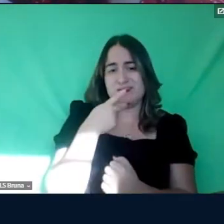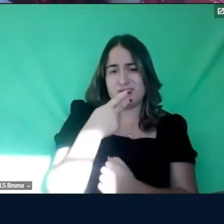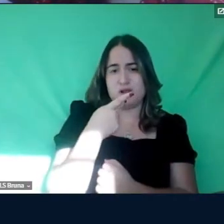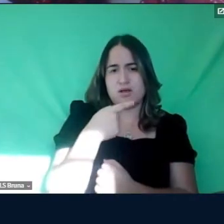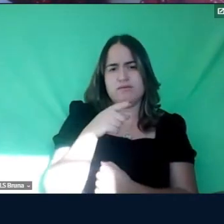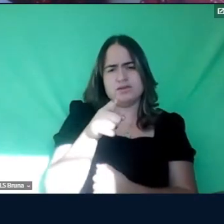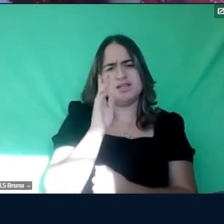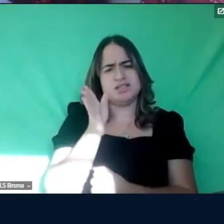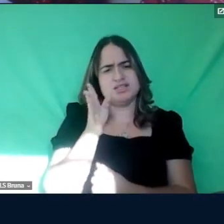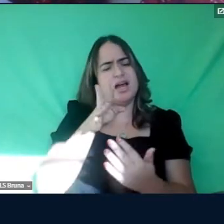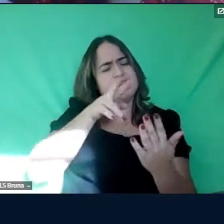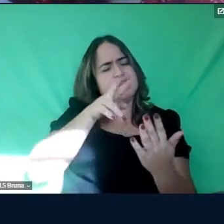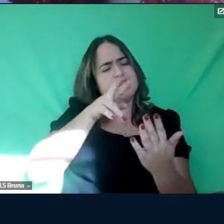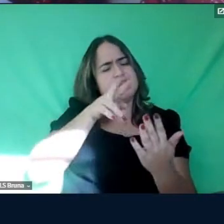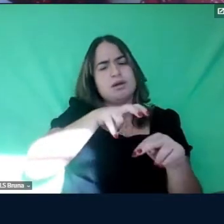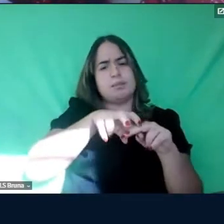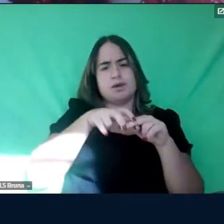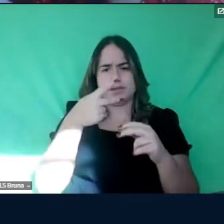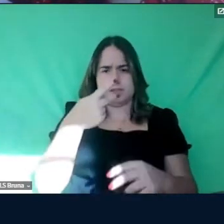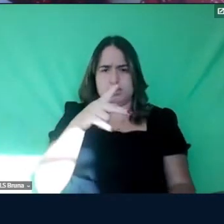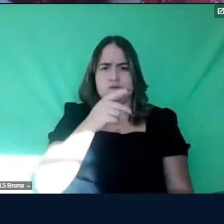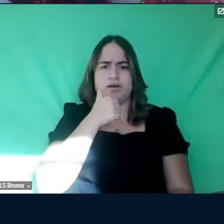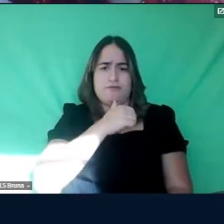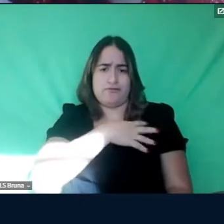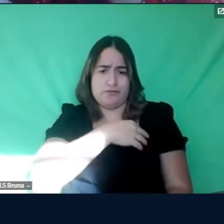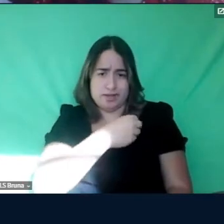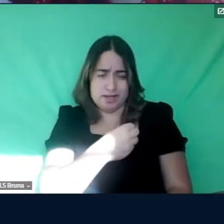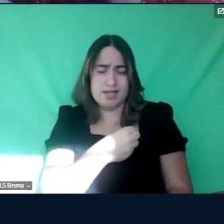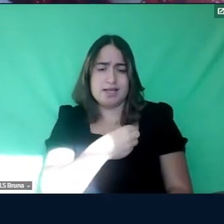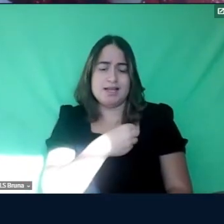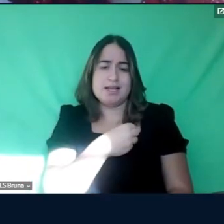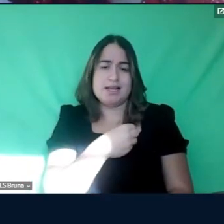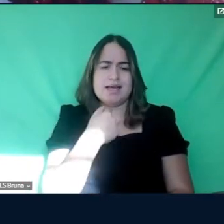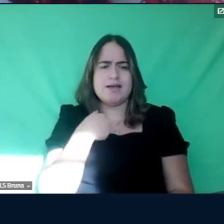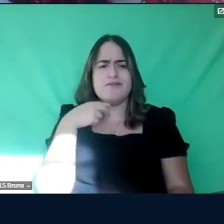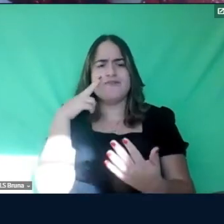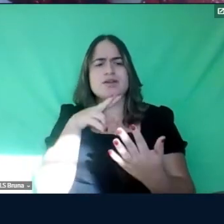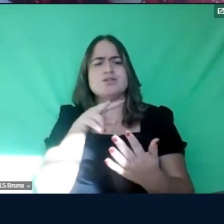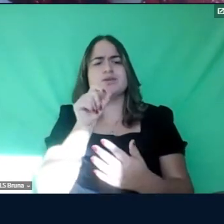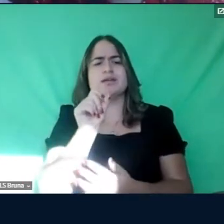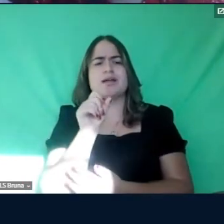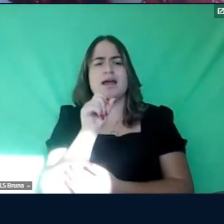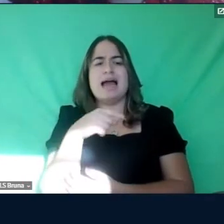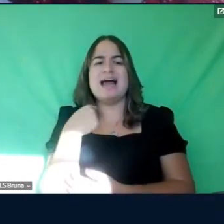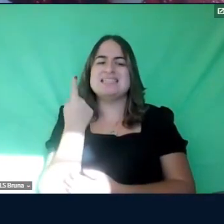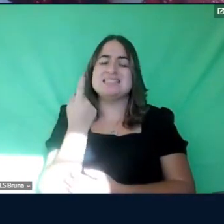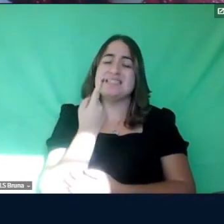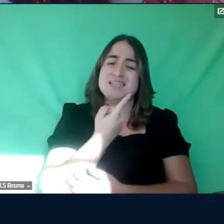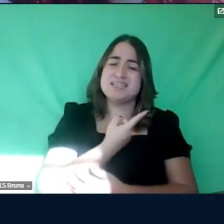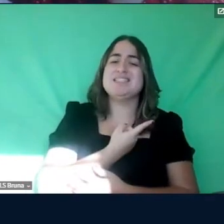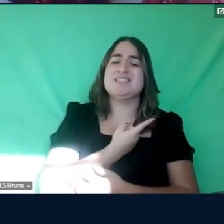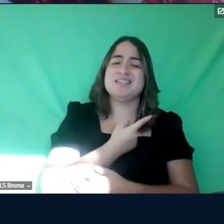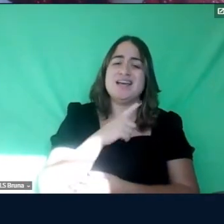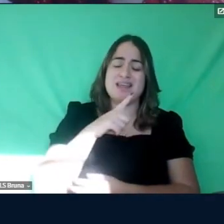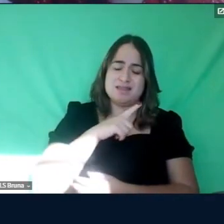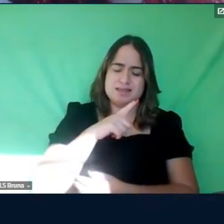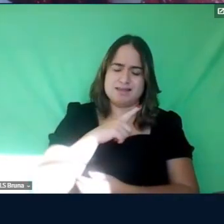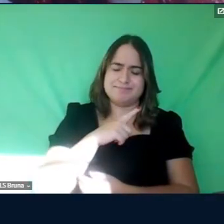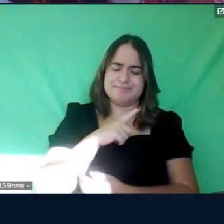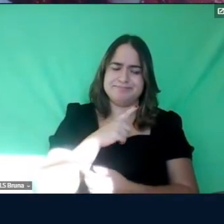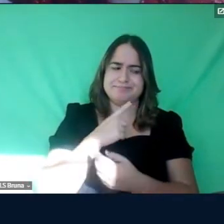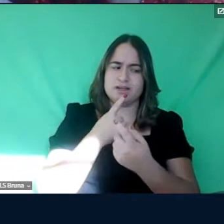leitura por conta da sua filha, tudo mais, eu vejo, assim, que a gente acaba trazendo motivações